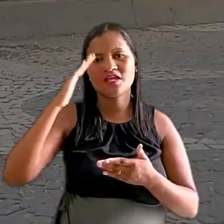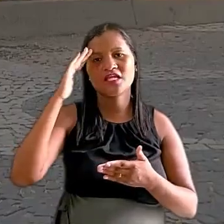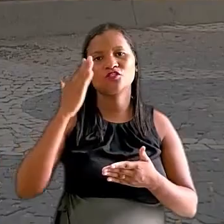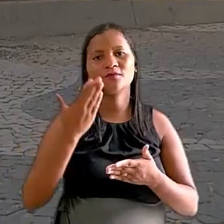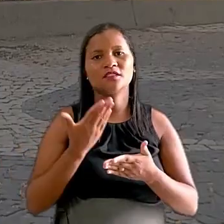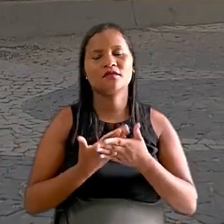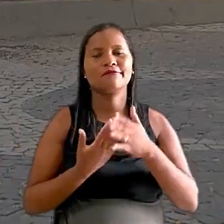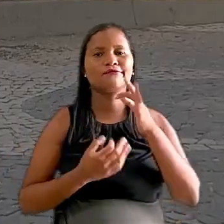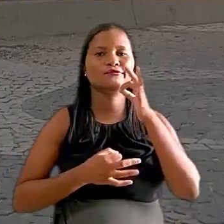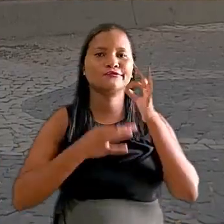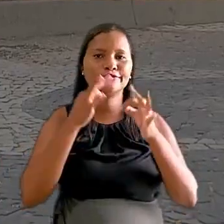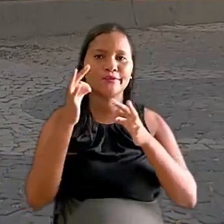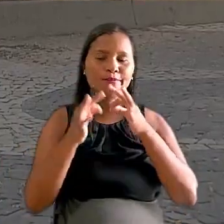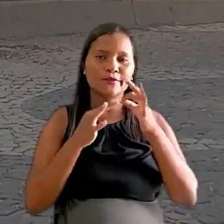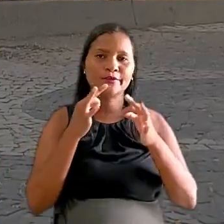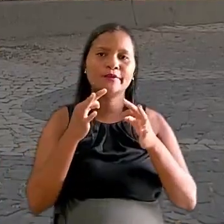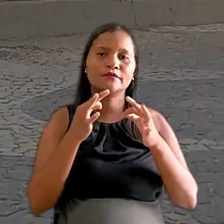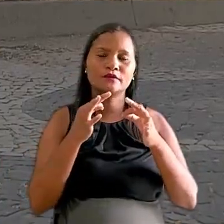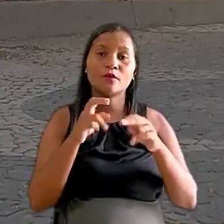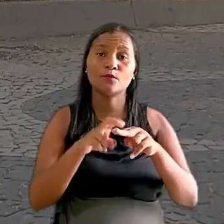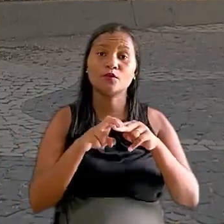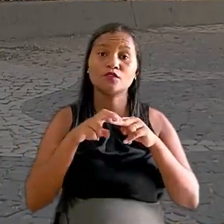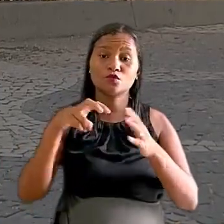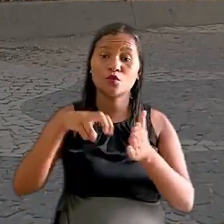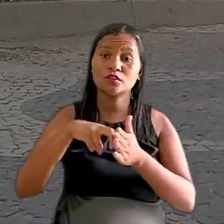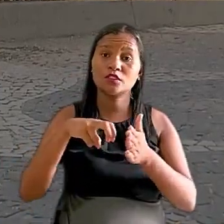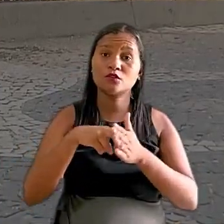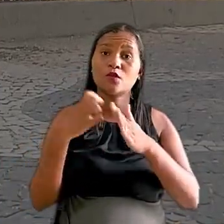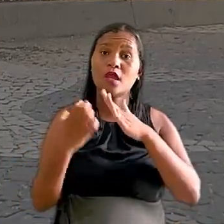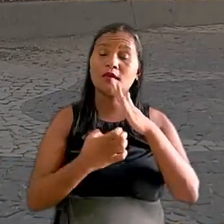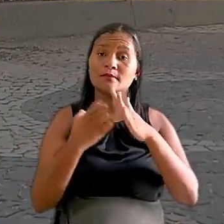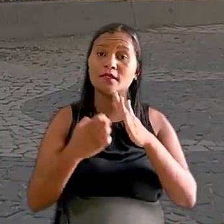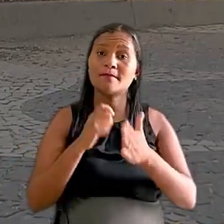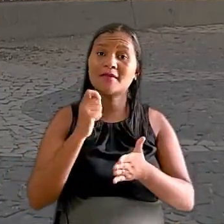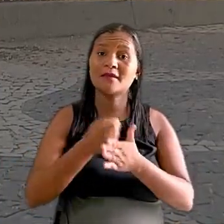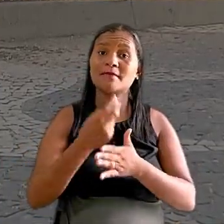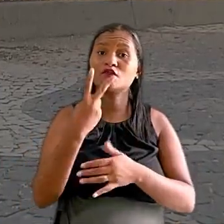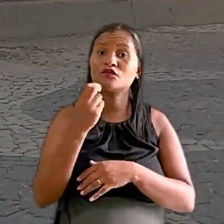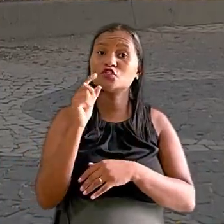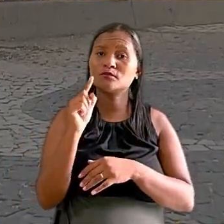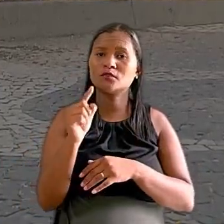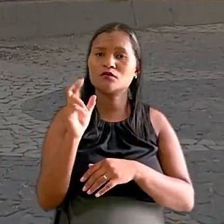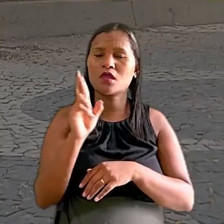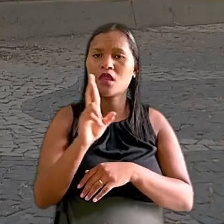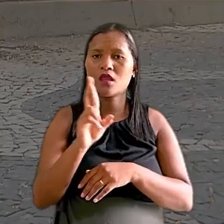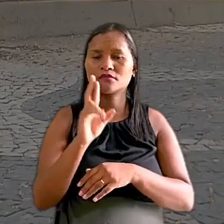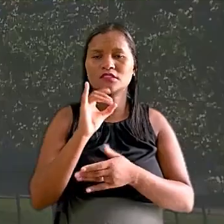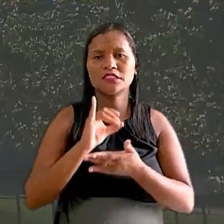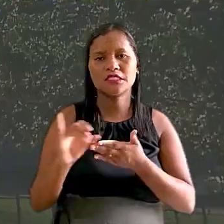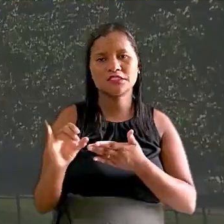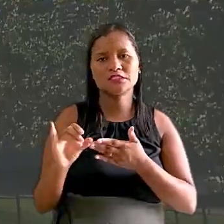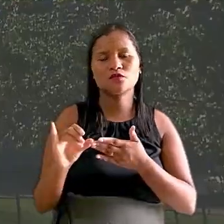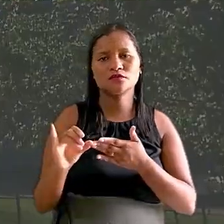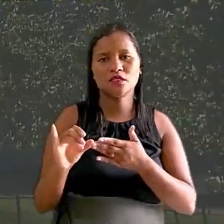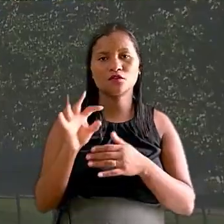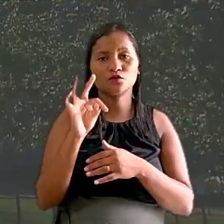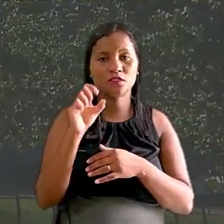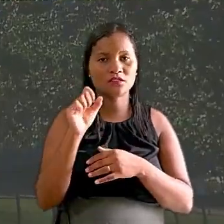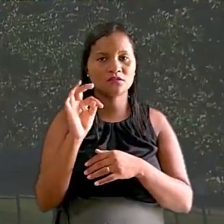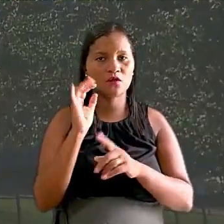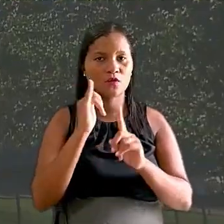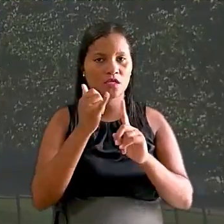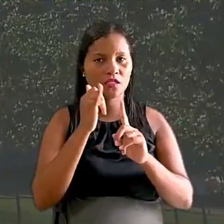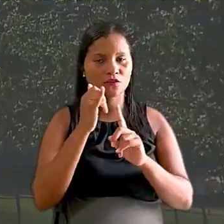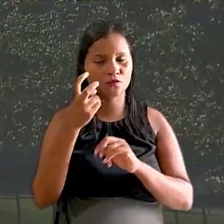credibilidade dos depoimentos. Por isso, condenou a empresa ao pagamento de R$ 20 mil de indenização. No TST, o